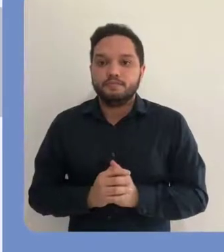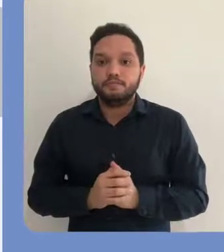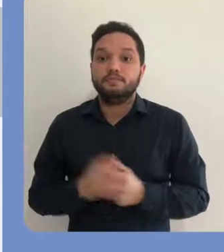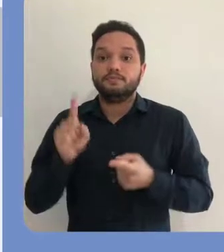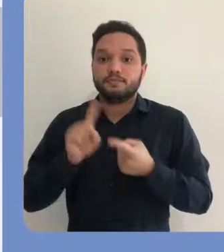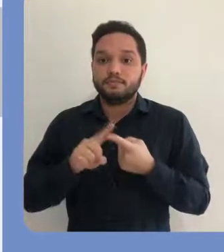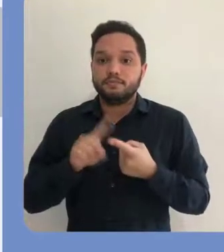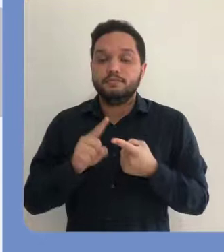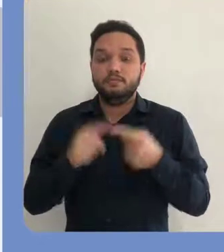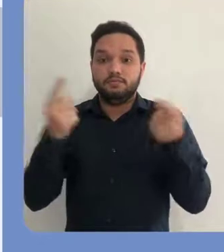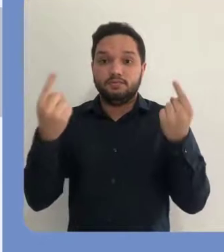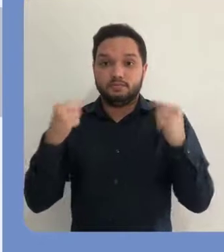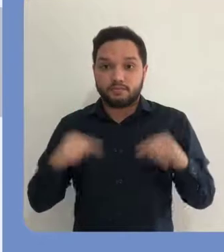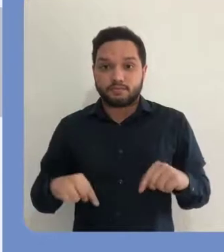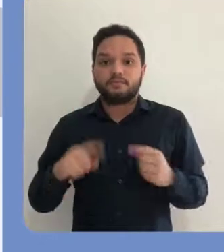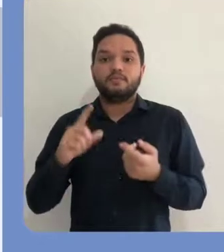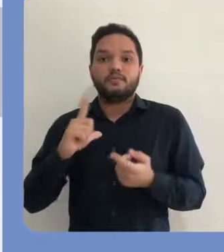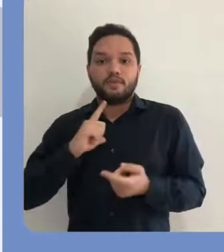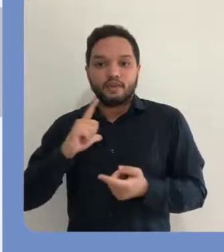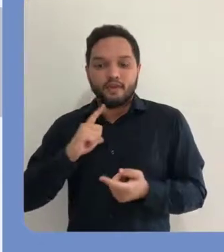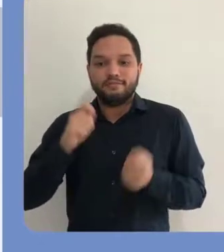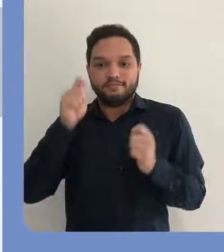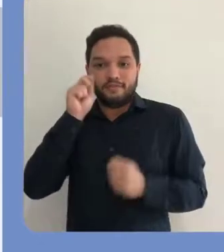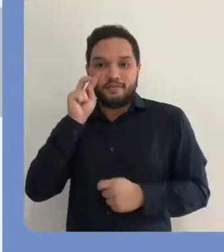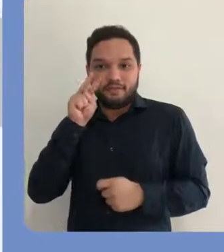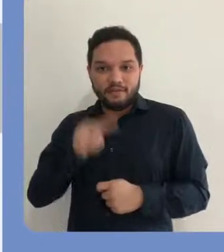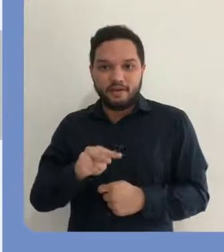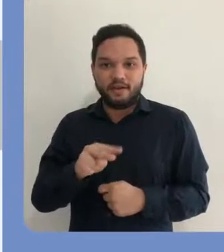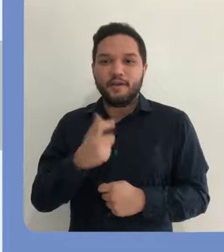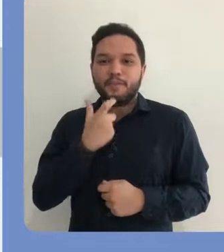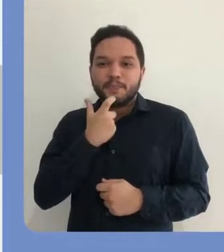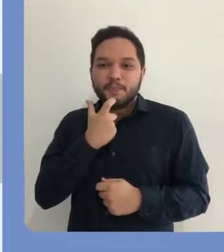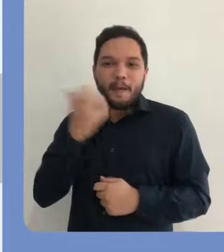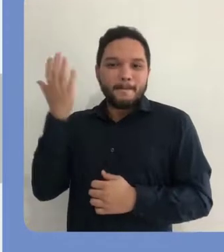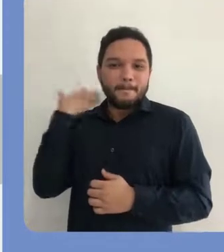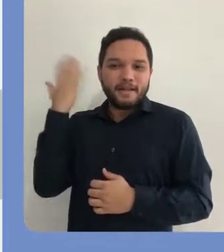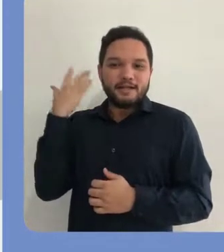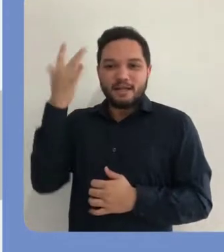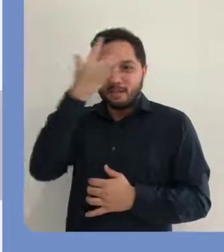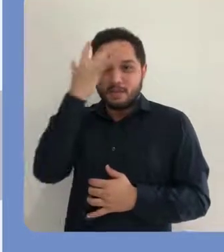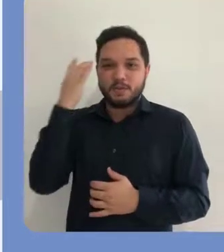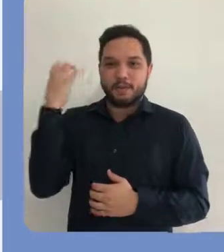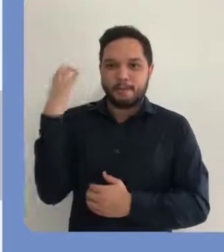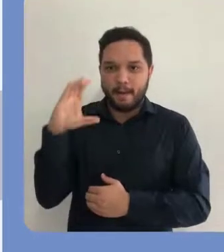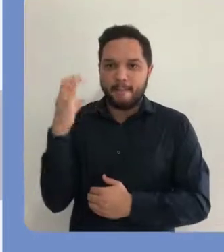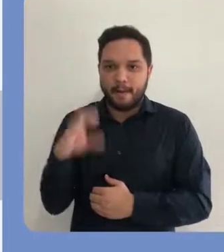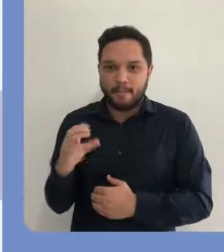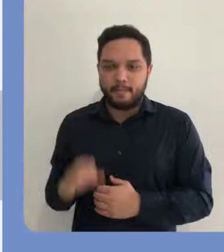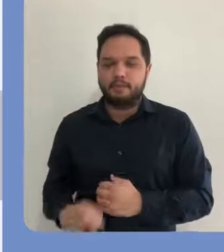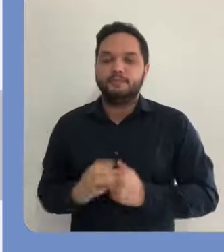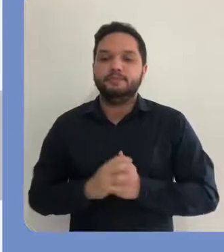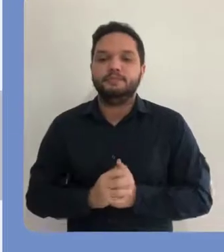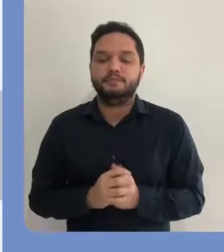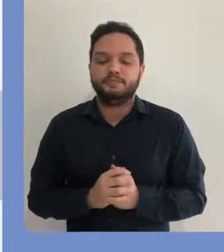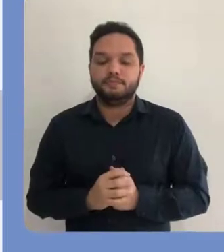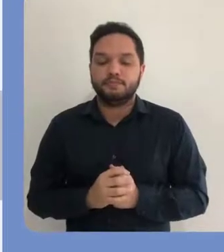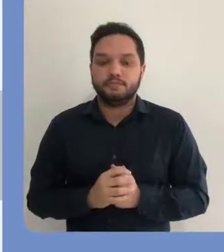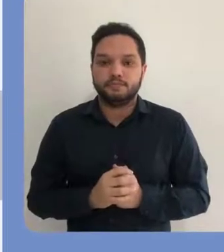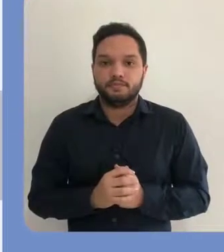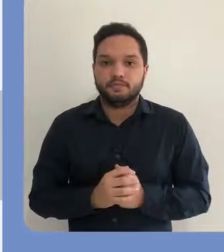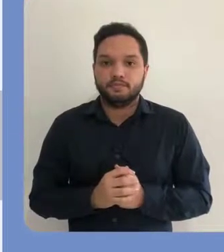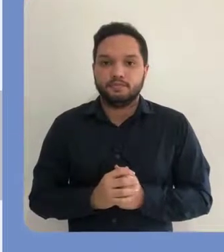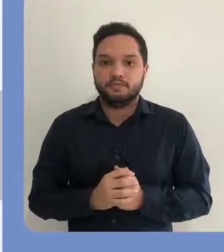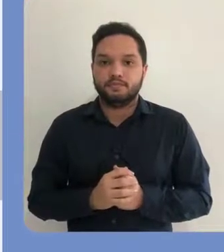subcomunidades vinculadas a esta subcomunidade e também abaixo sempre nós temos a visualização das